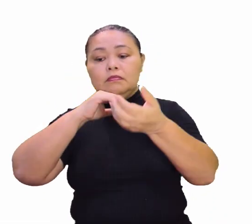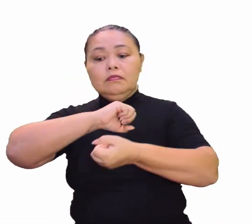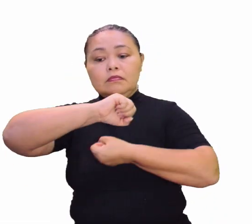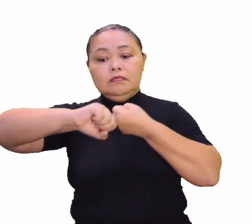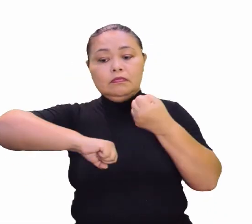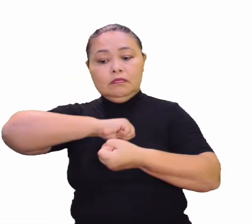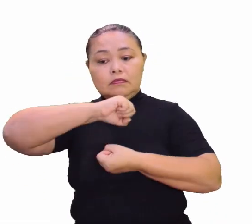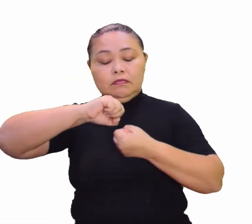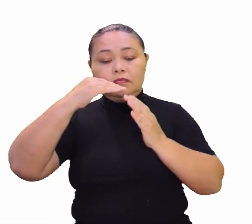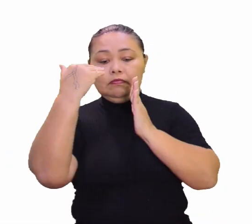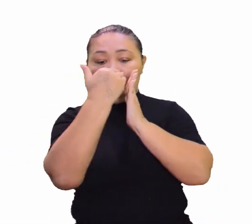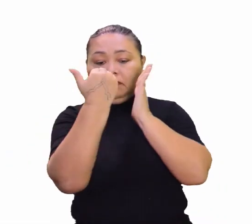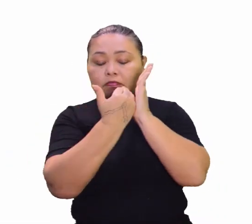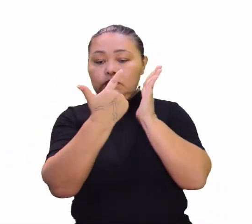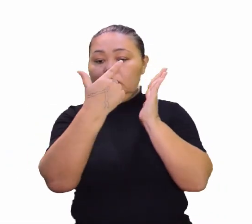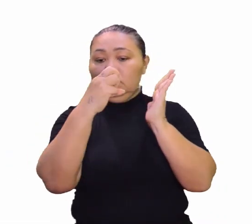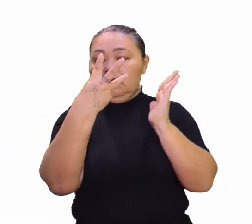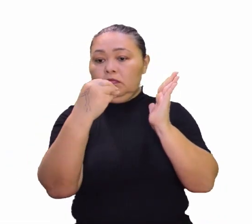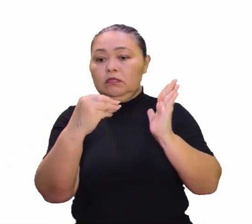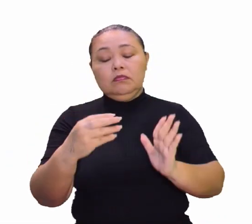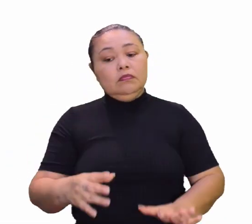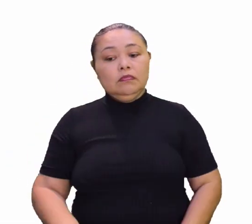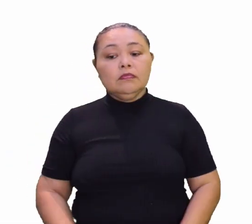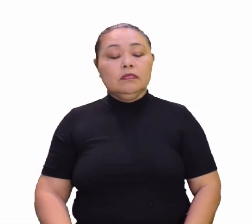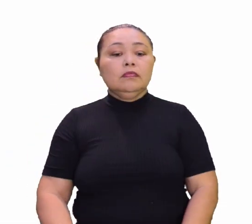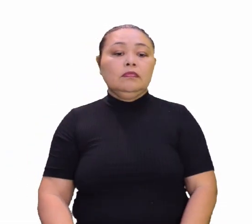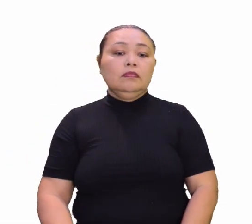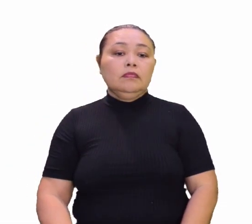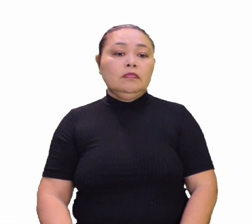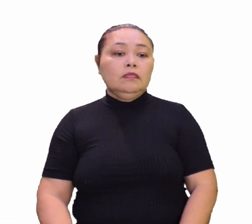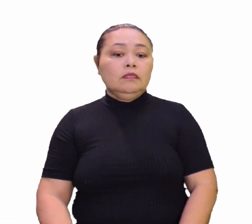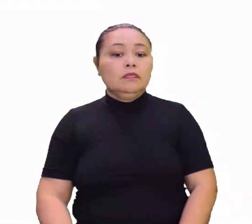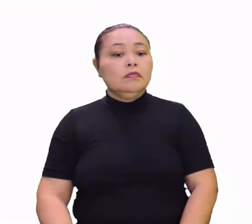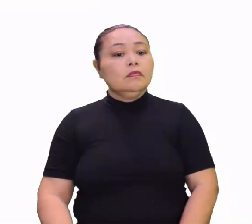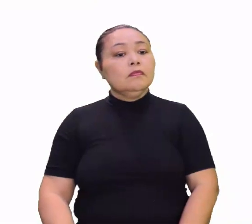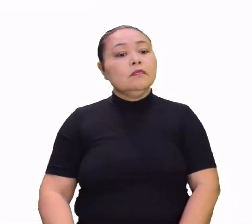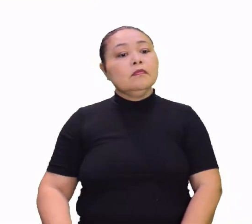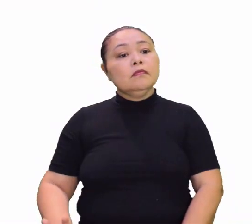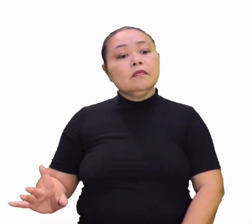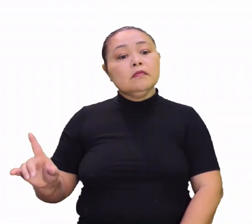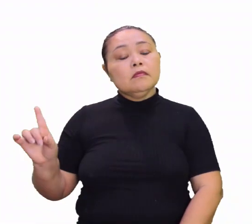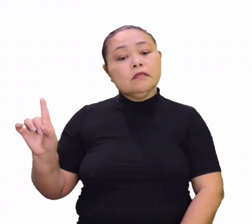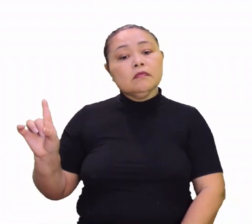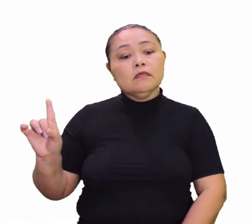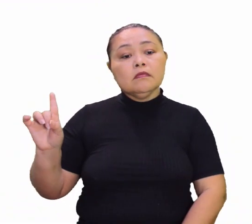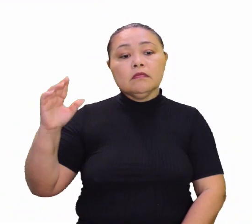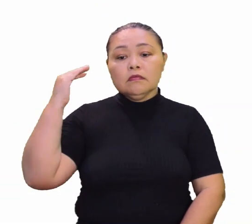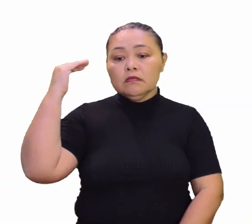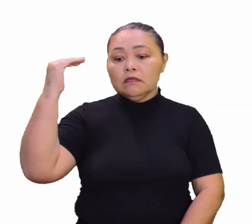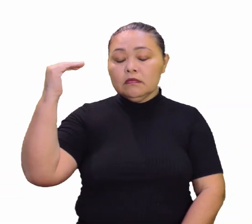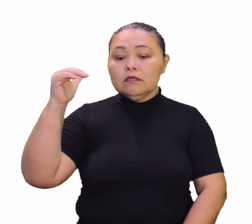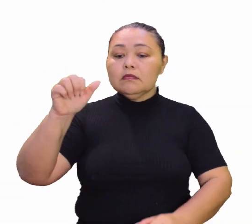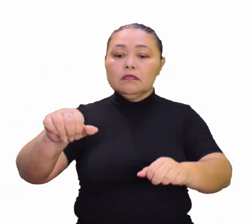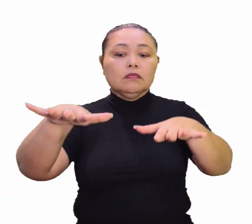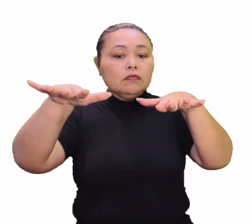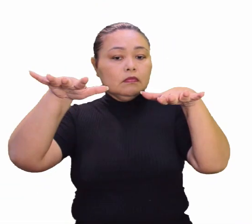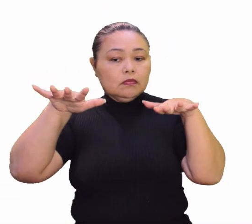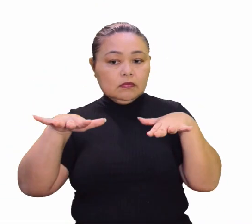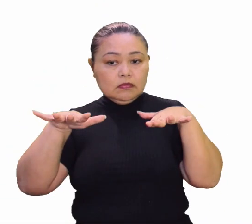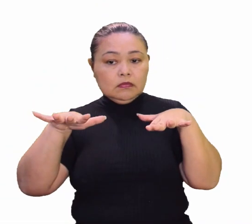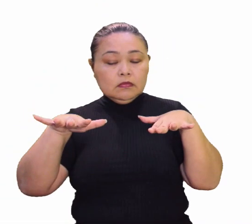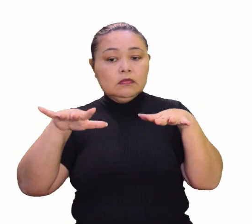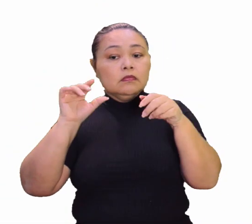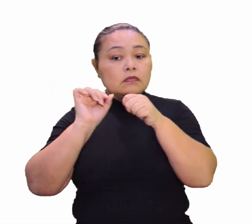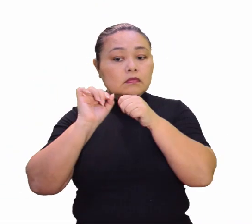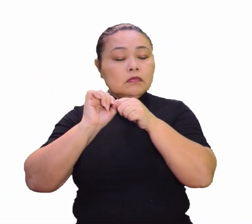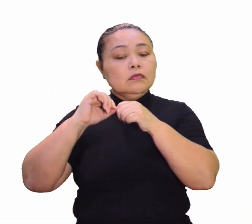sustentável. Da agenda 2020. 2030. 2030. Vamos lá. Então, as principais conferências. A gente vai falar agora um